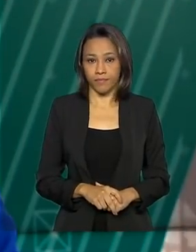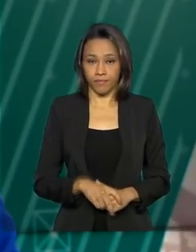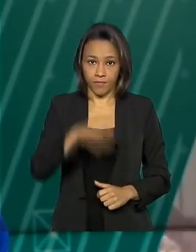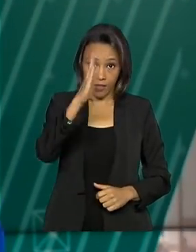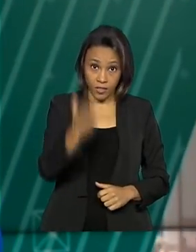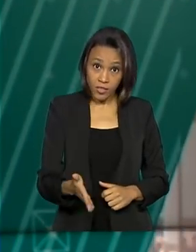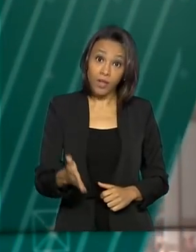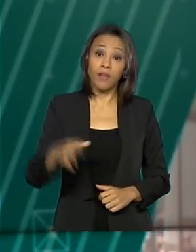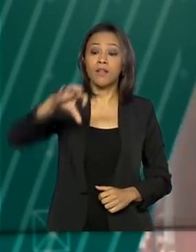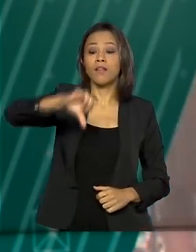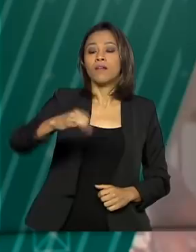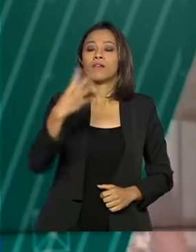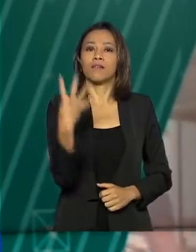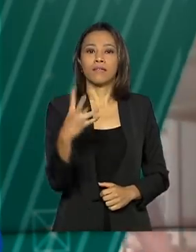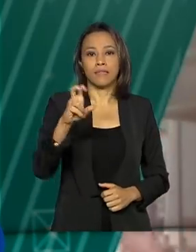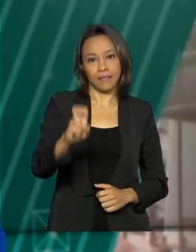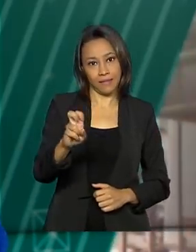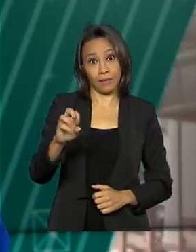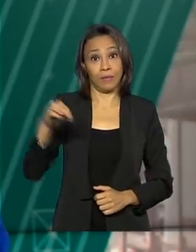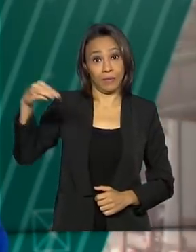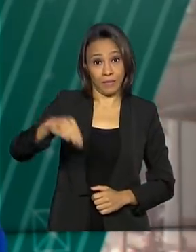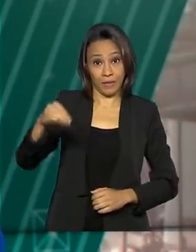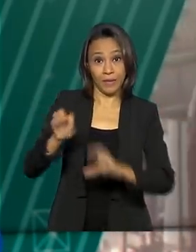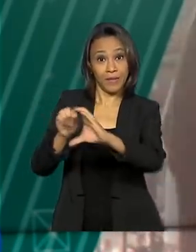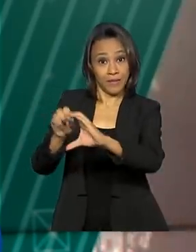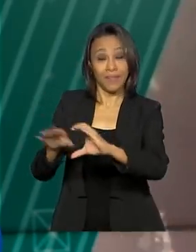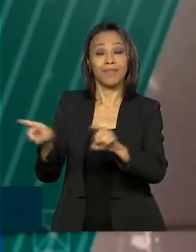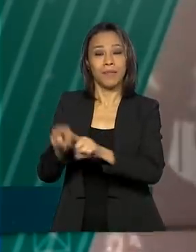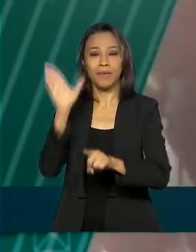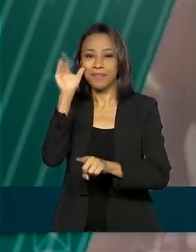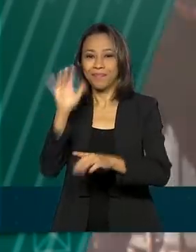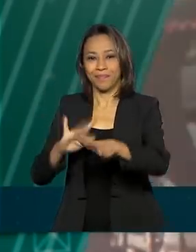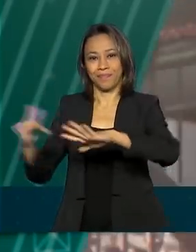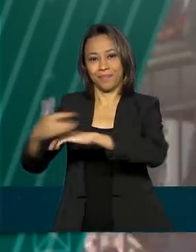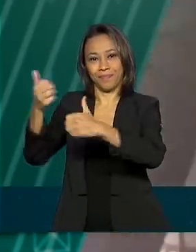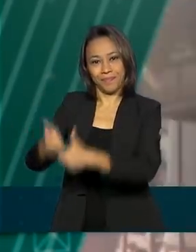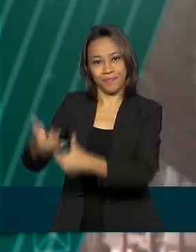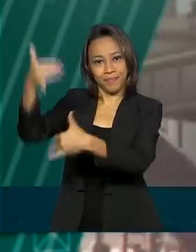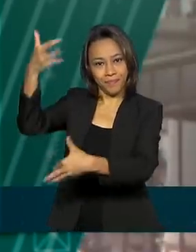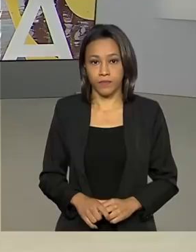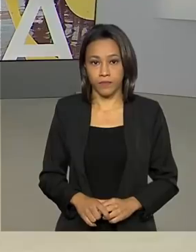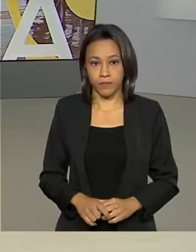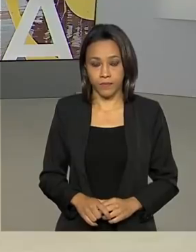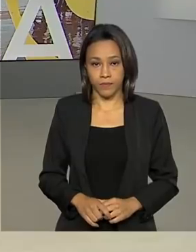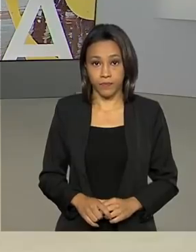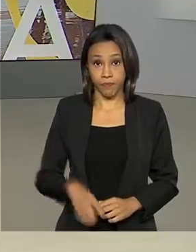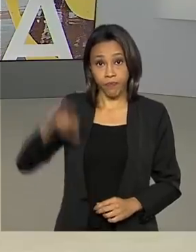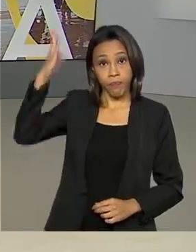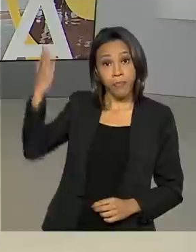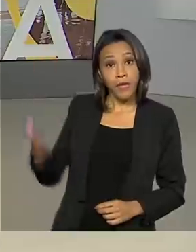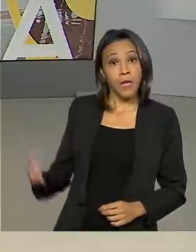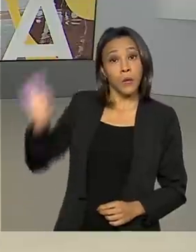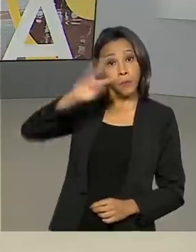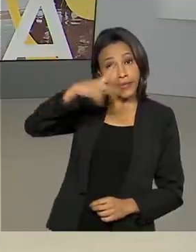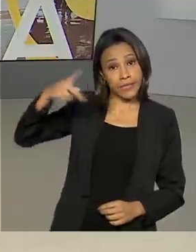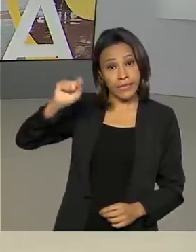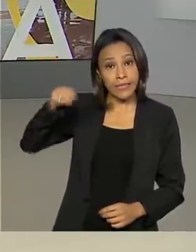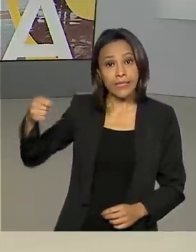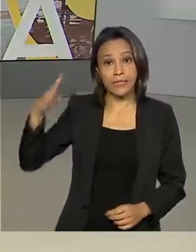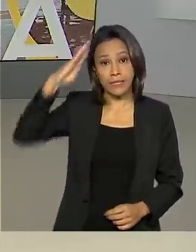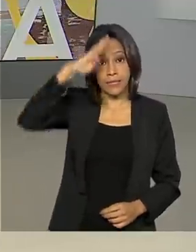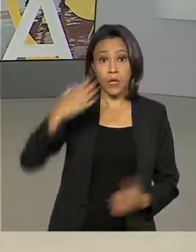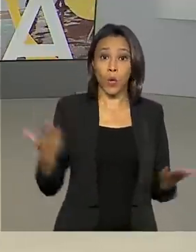São 9 horas e 45 minutos. Nós estamos ao vivo também pelas redes sociais. O presidente Jair Bolsonaro